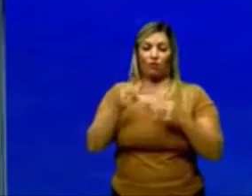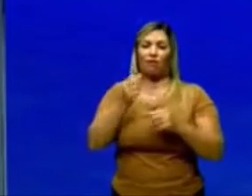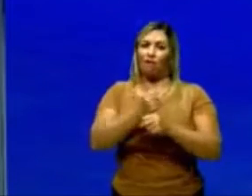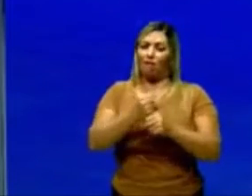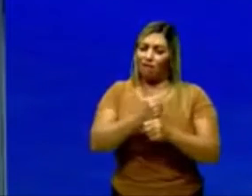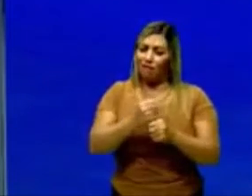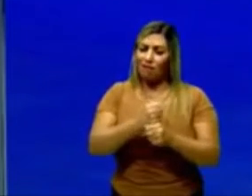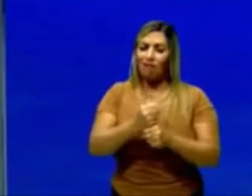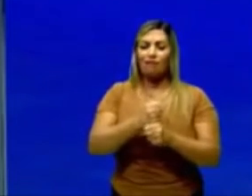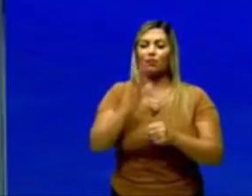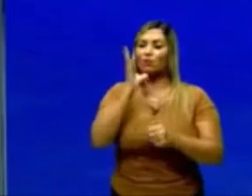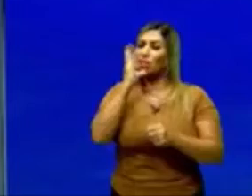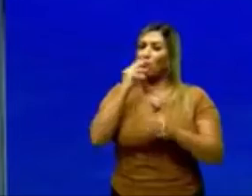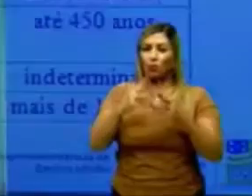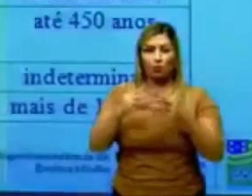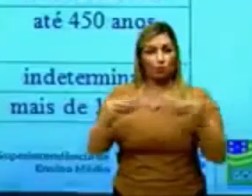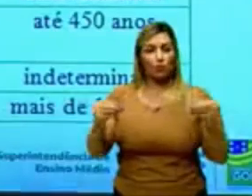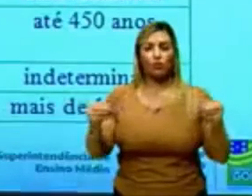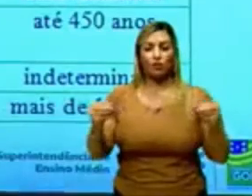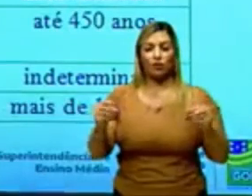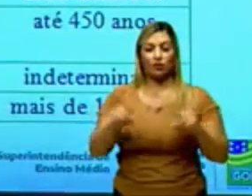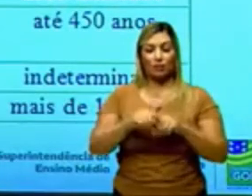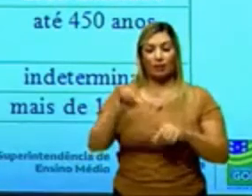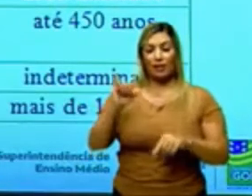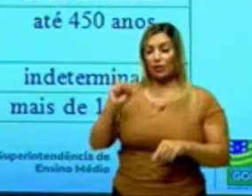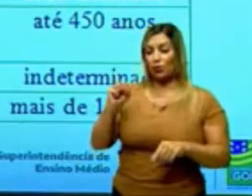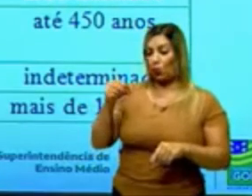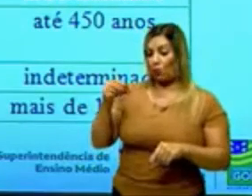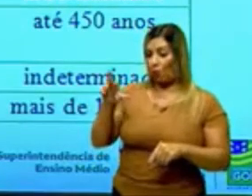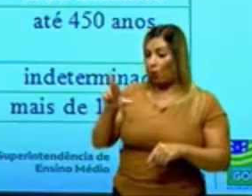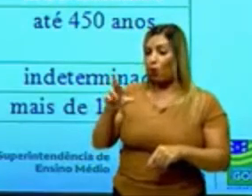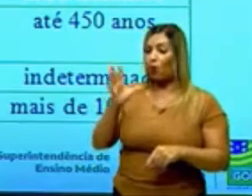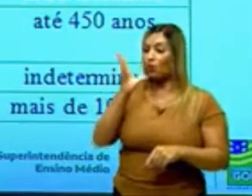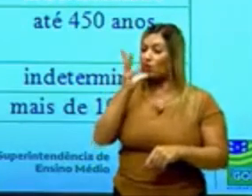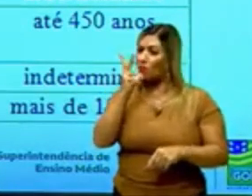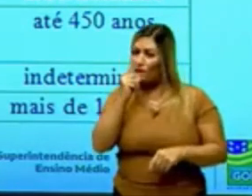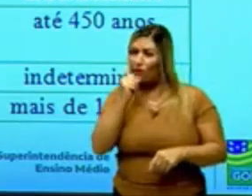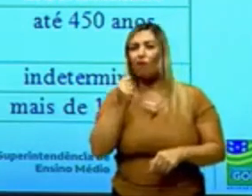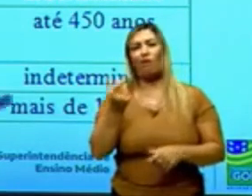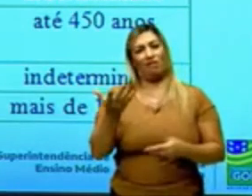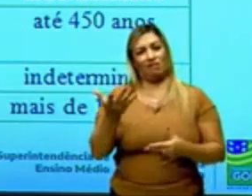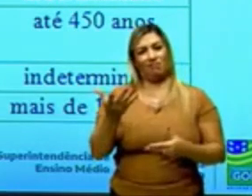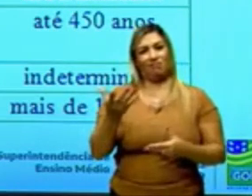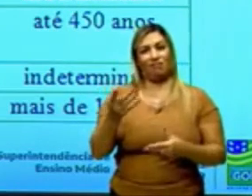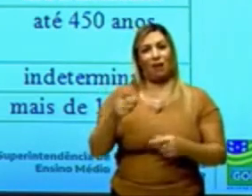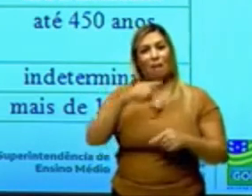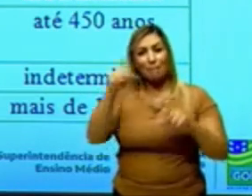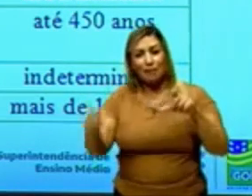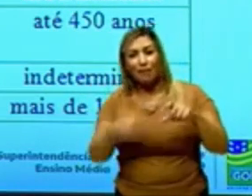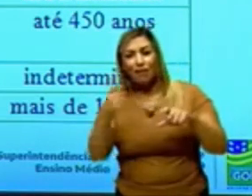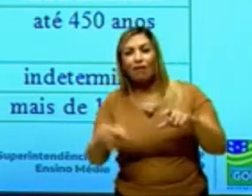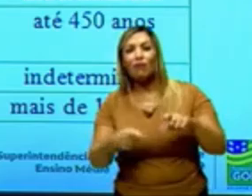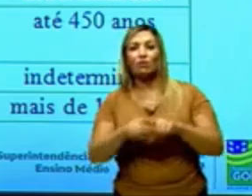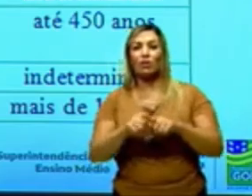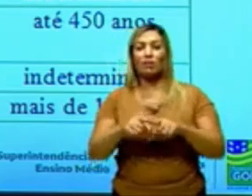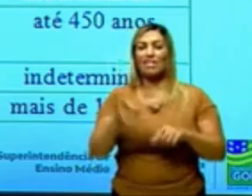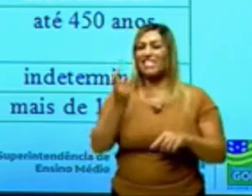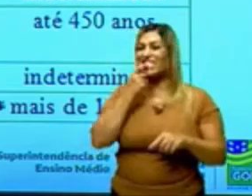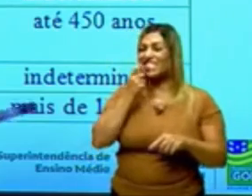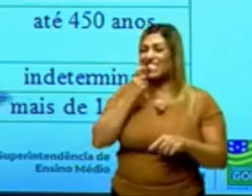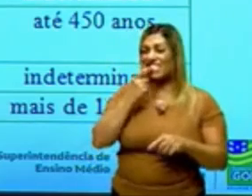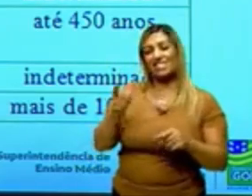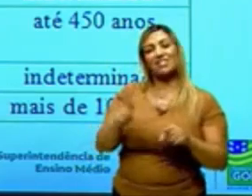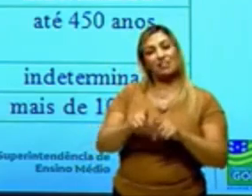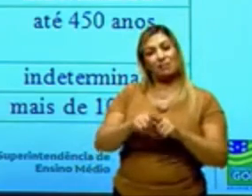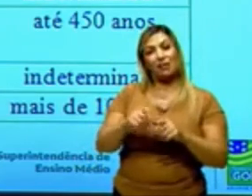para o meio ambiente. Então, isopor, por exemplo, tem um tempo indeterminado, né? Se eu pegar pneus, indeterminado, sacos e sacolas plásticas, mais